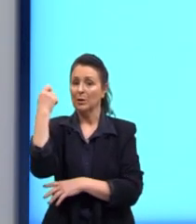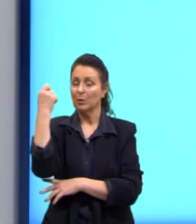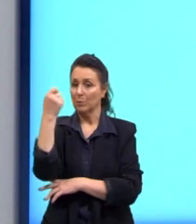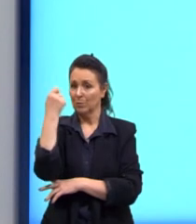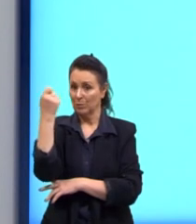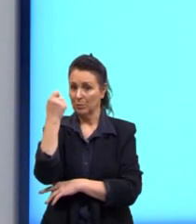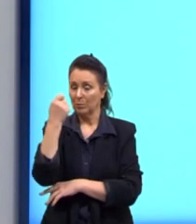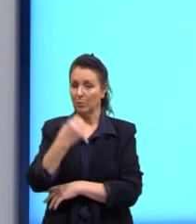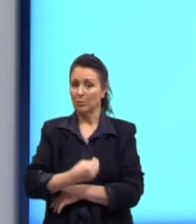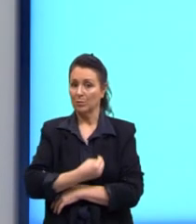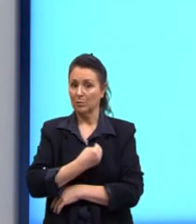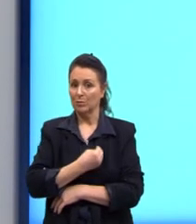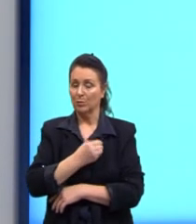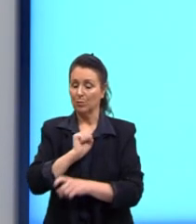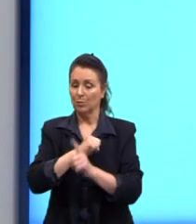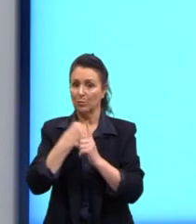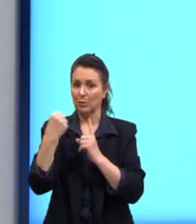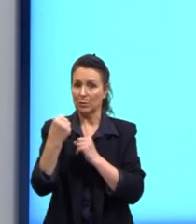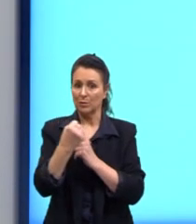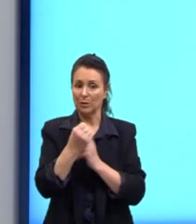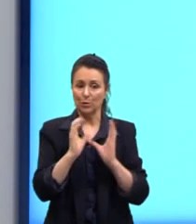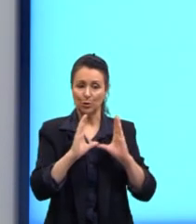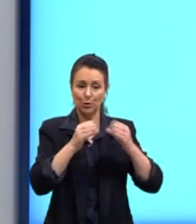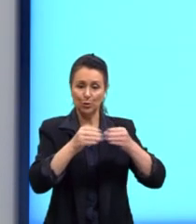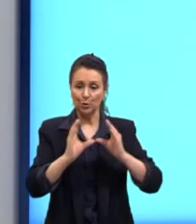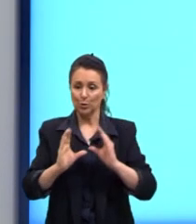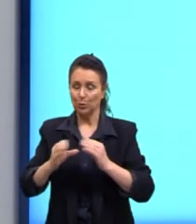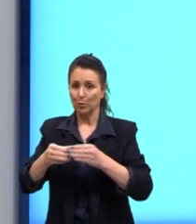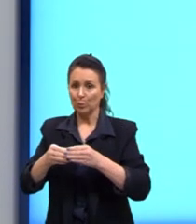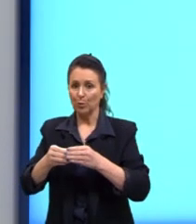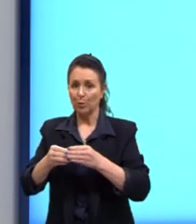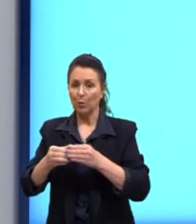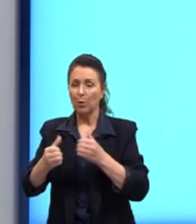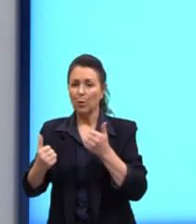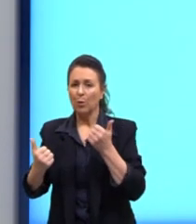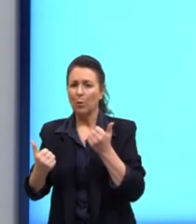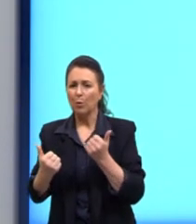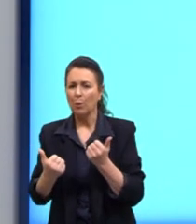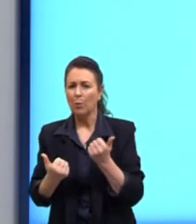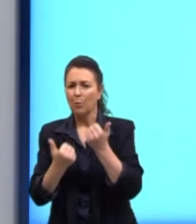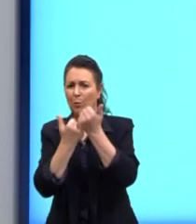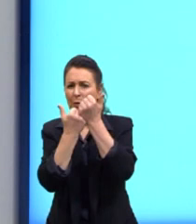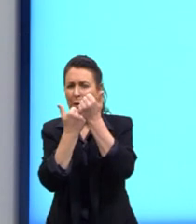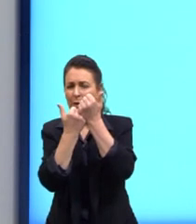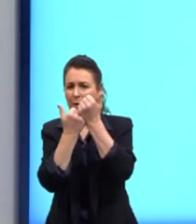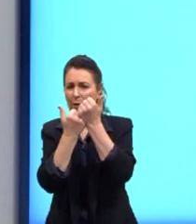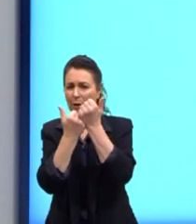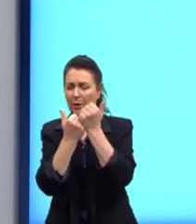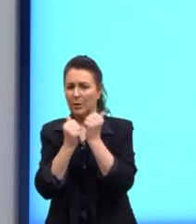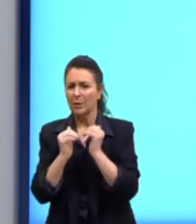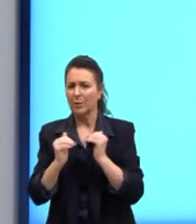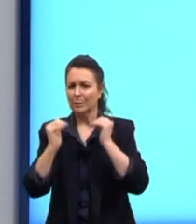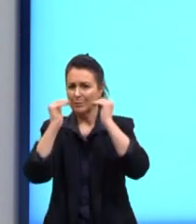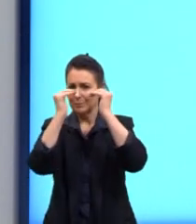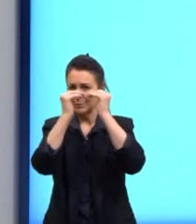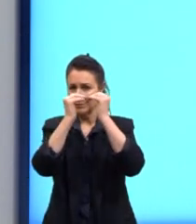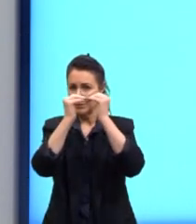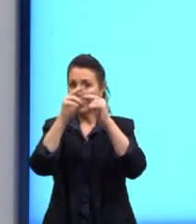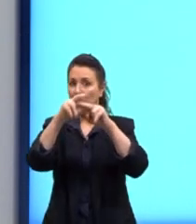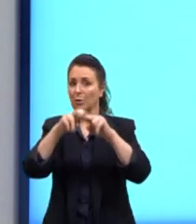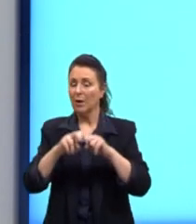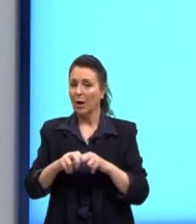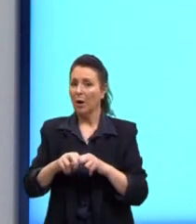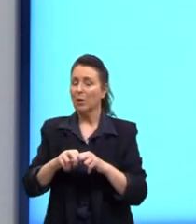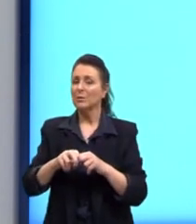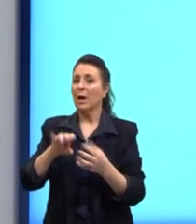sociedade classista e hierarquizada em função do capital, na qual se instaura a